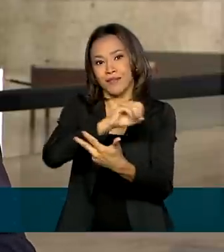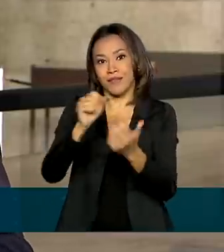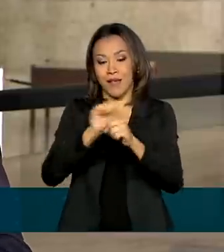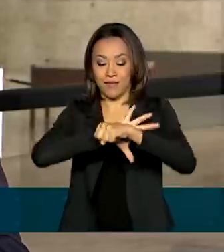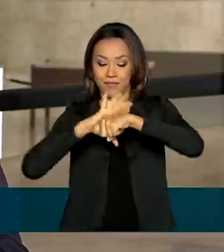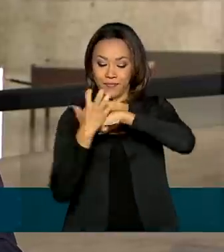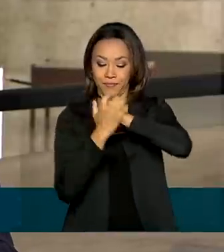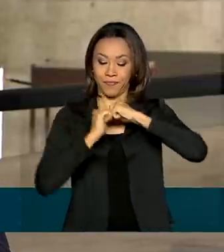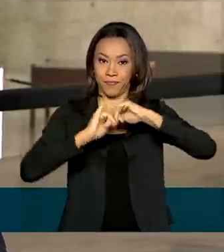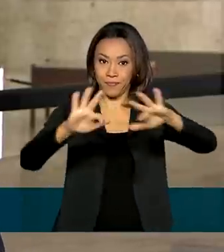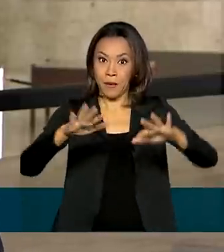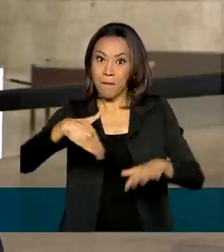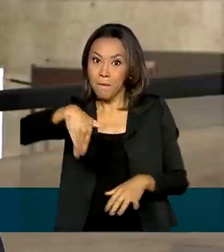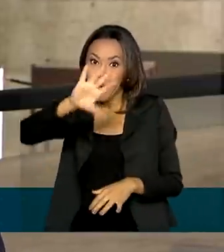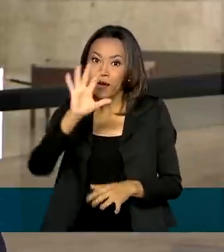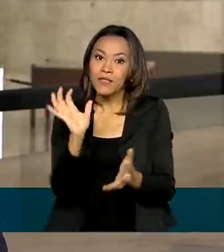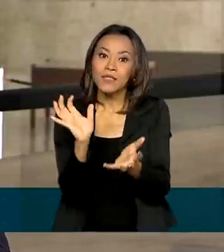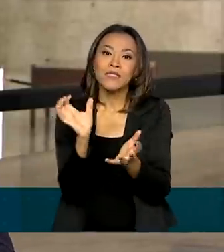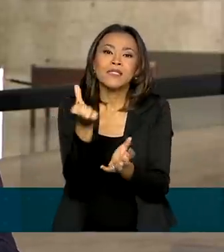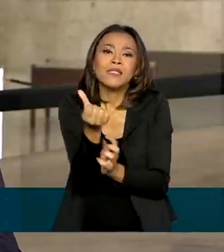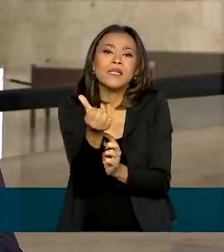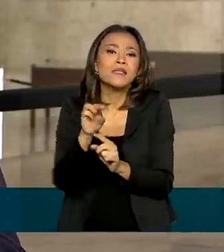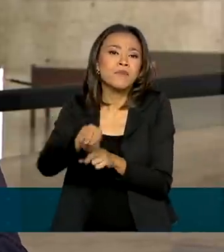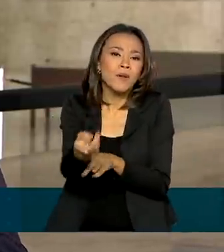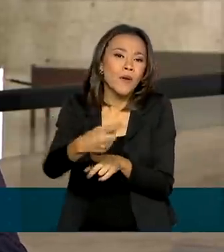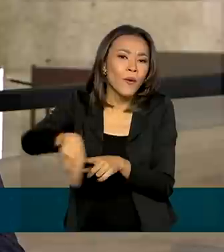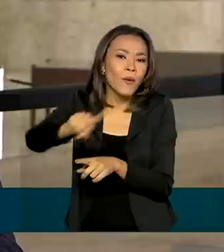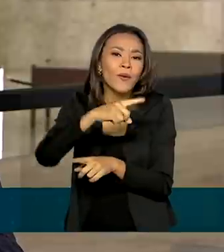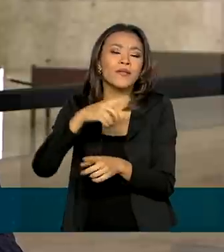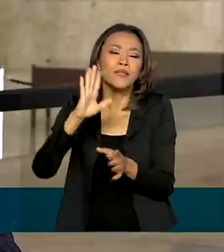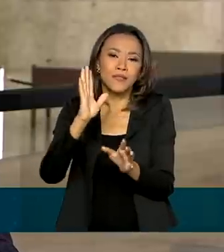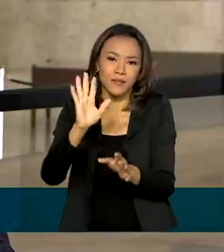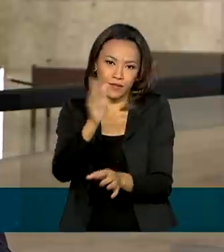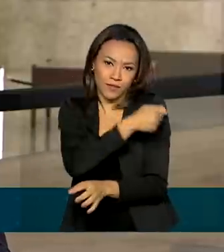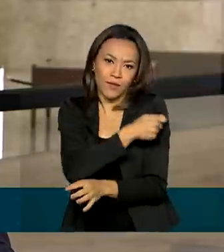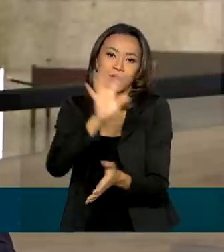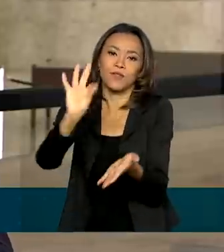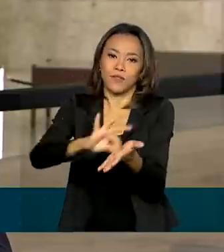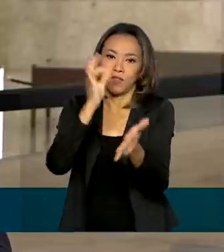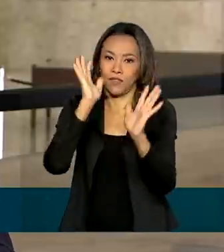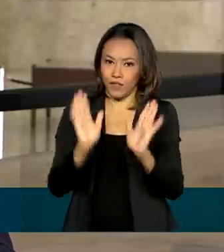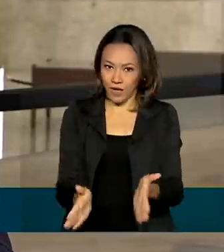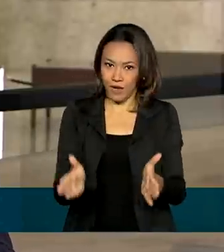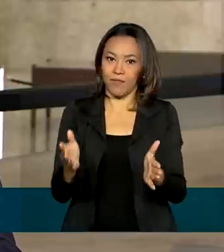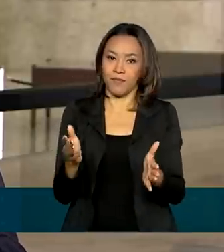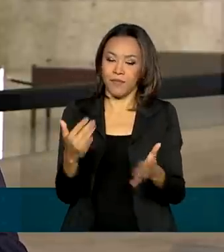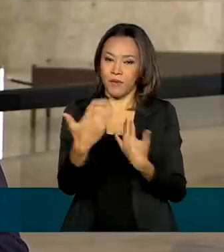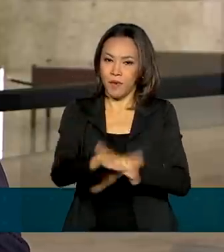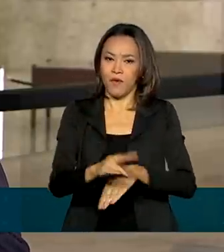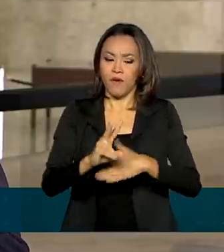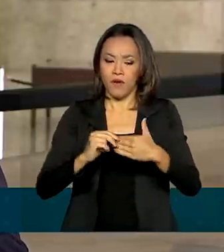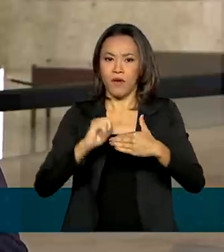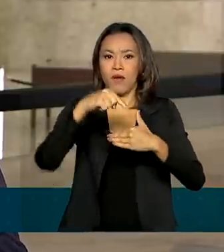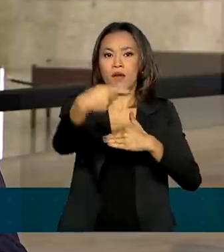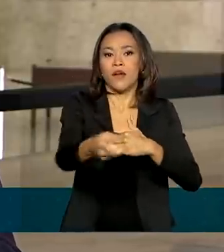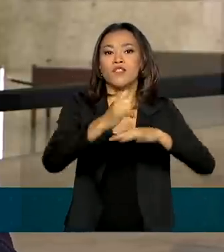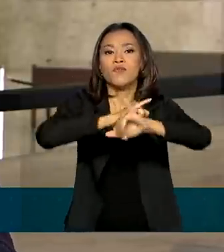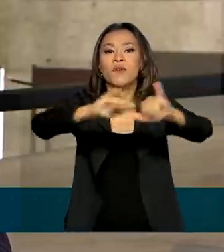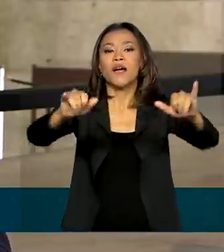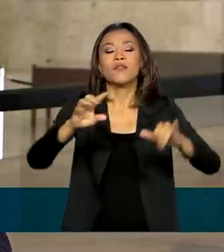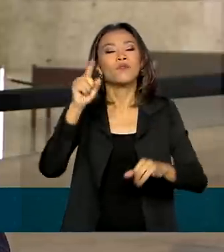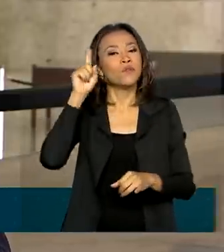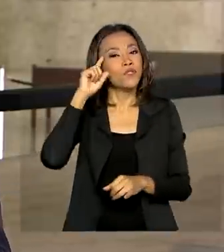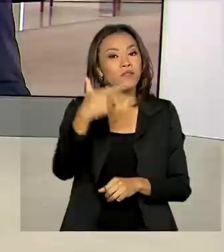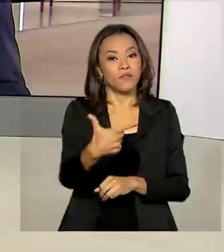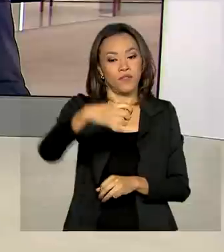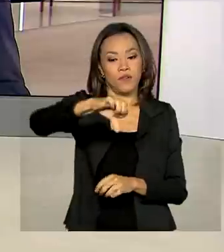quase 6 milhões de estudantes estão inscritos para o Enem 2020. E o resultado deve ser divulgado em 29 de março. Manuela,